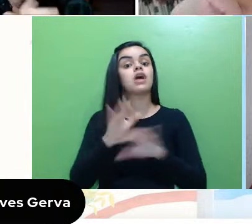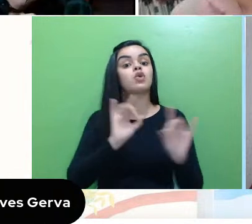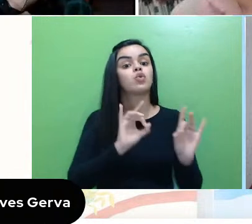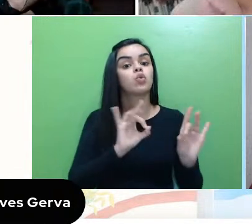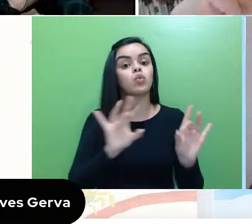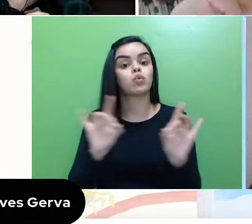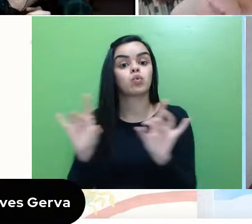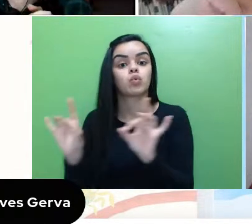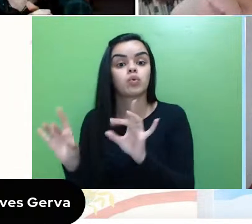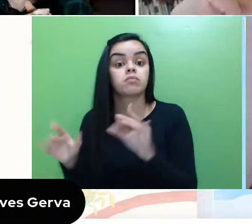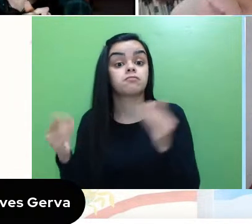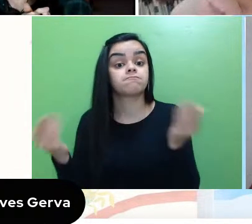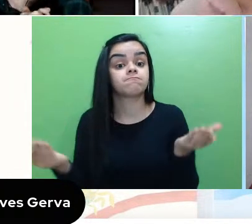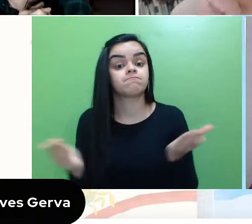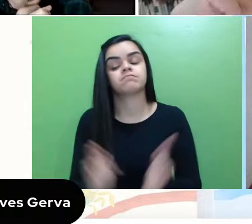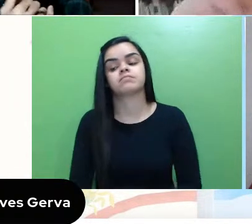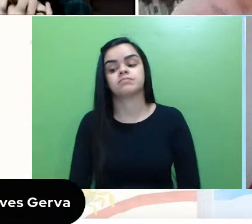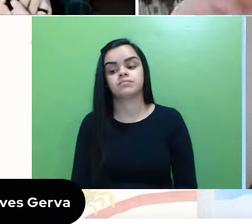dias?